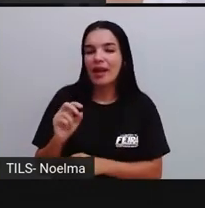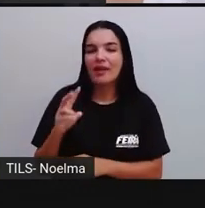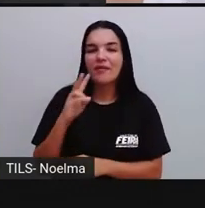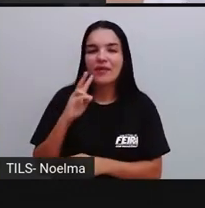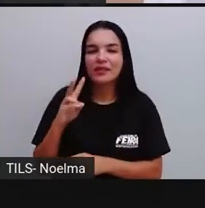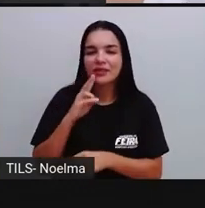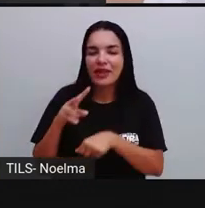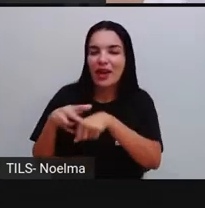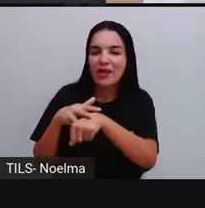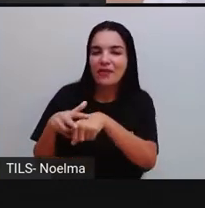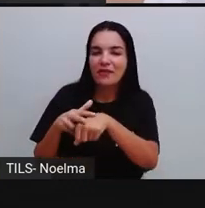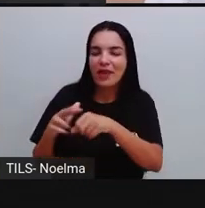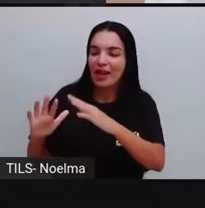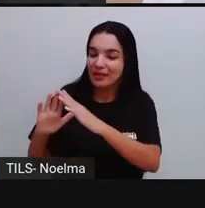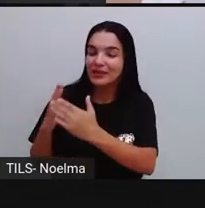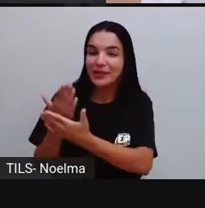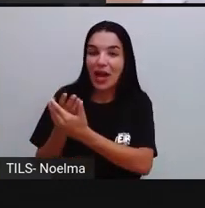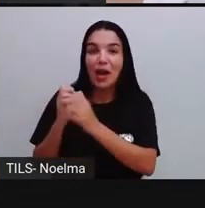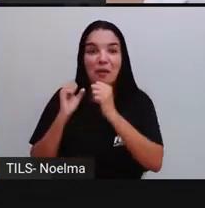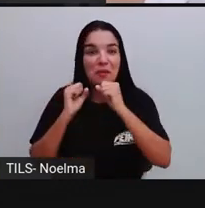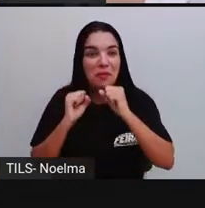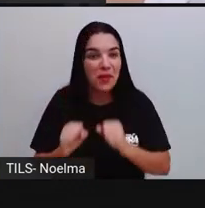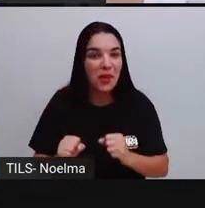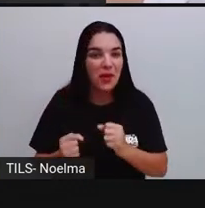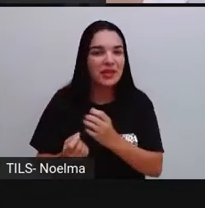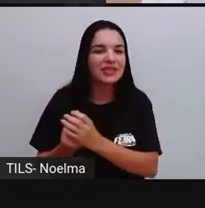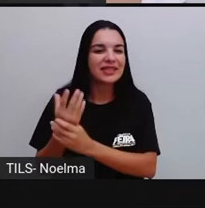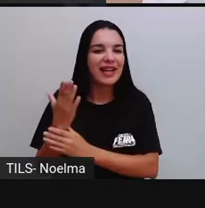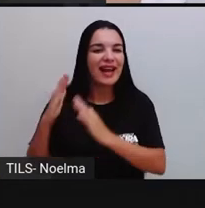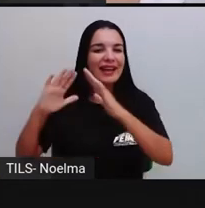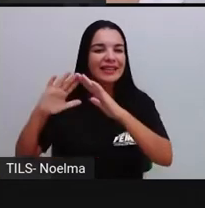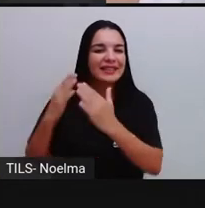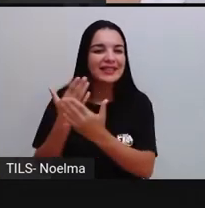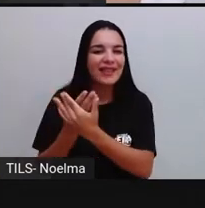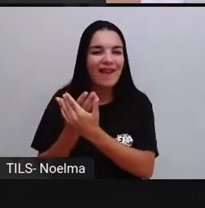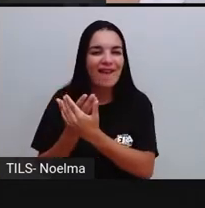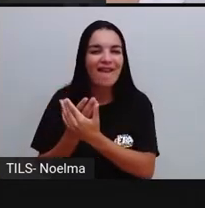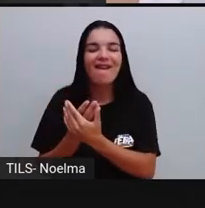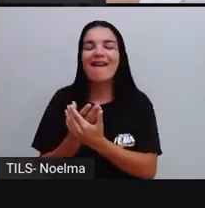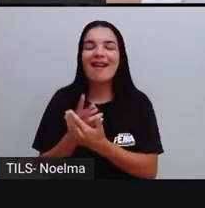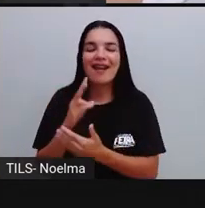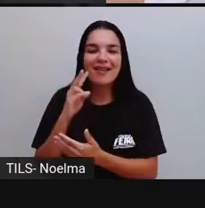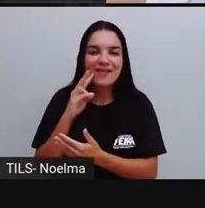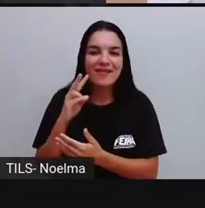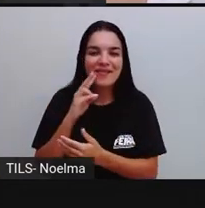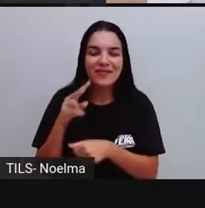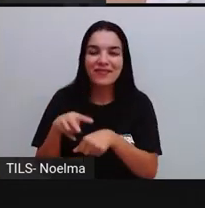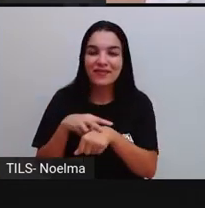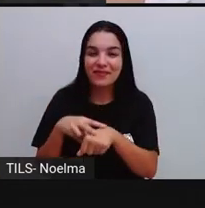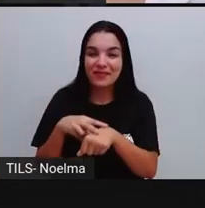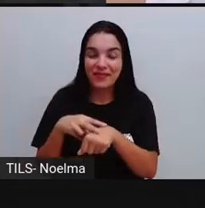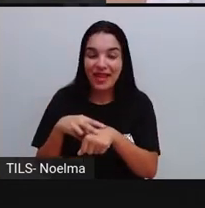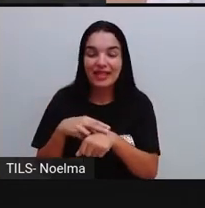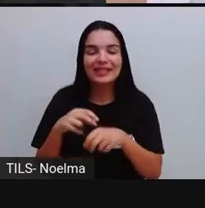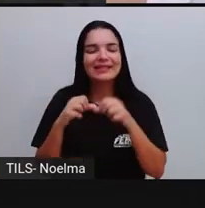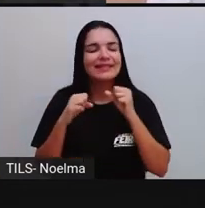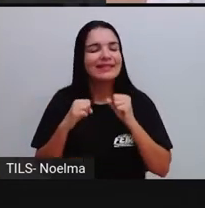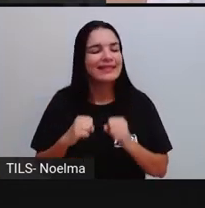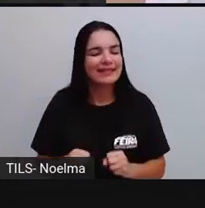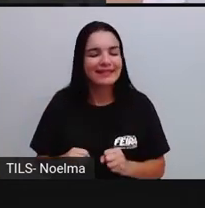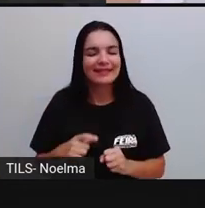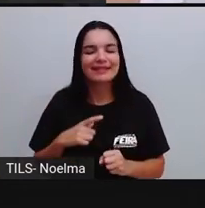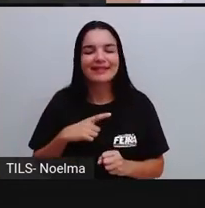horta nas escolas. Então, a criação de hortas, ela é